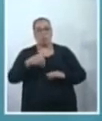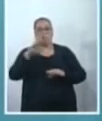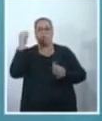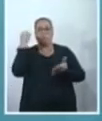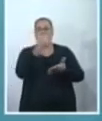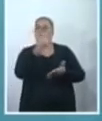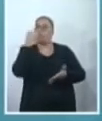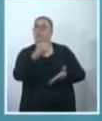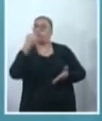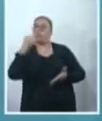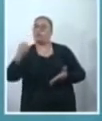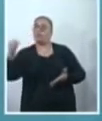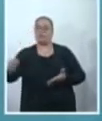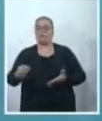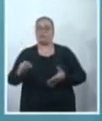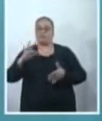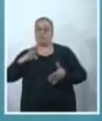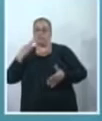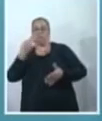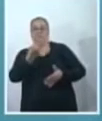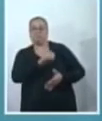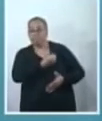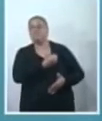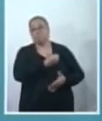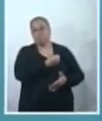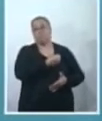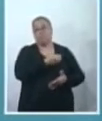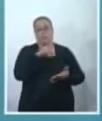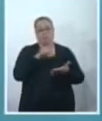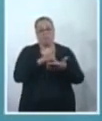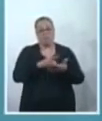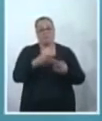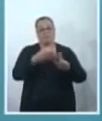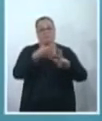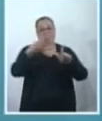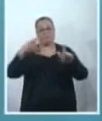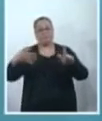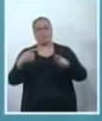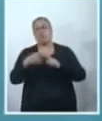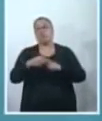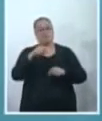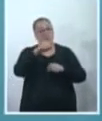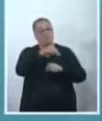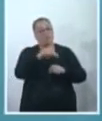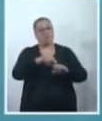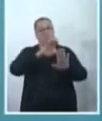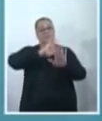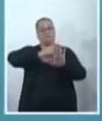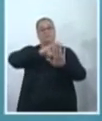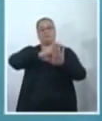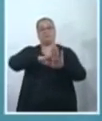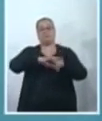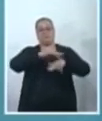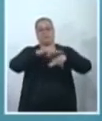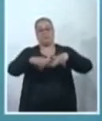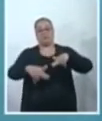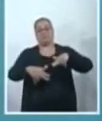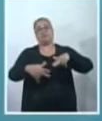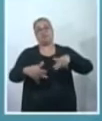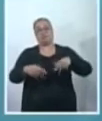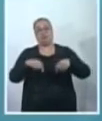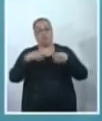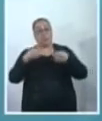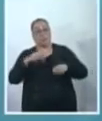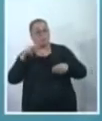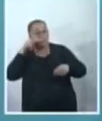mata travestis, transexuais, em função da sua sexualidade. Então, nós precisamos olhar para o